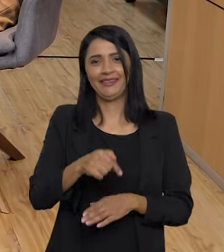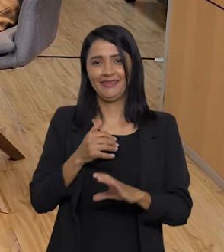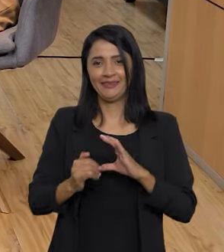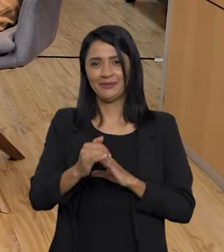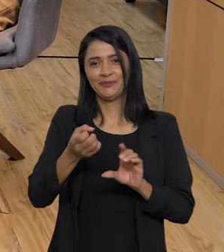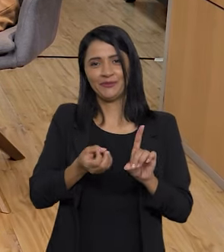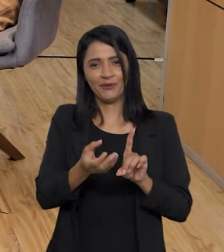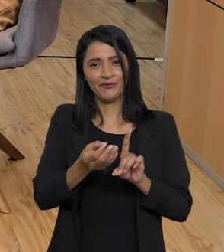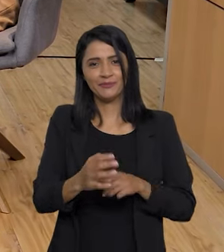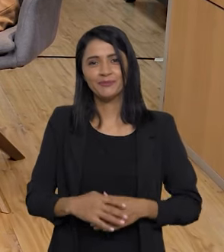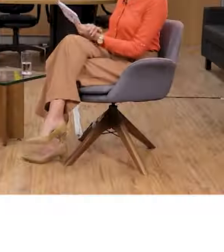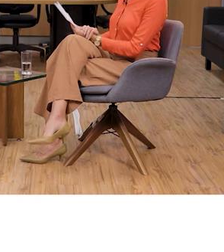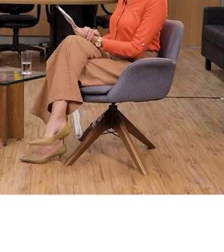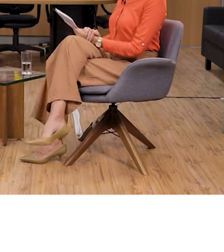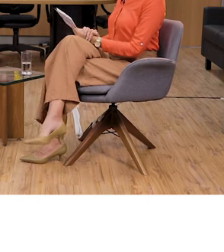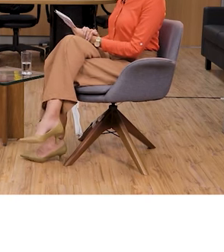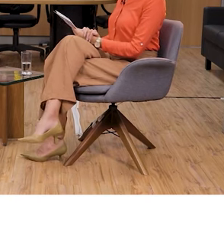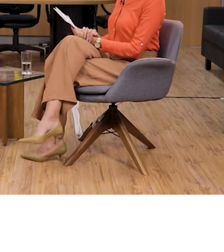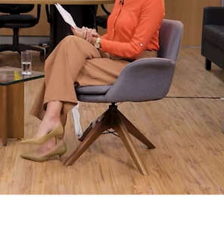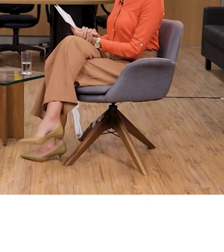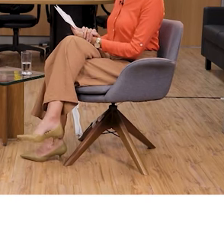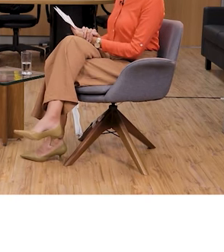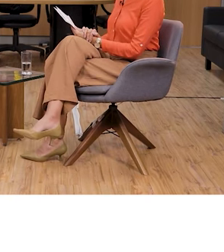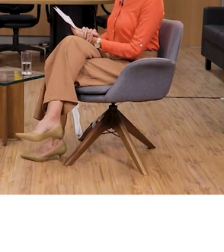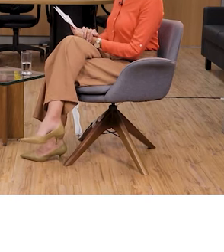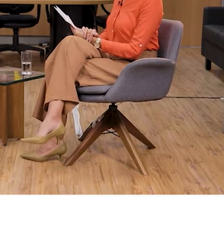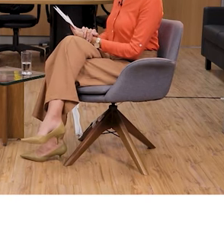aqui no Canal GOV. E aí